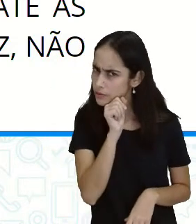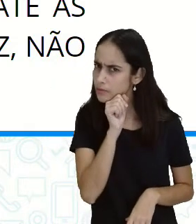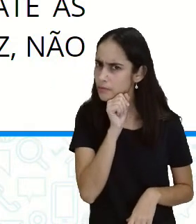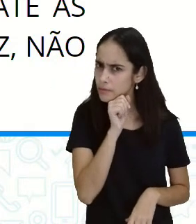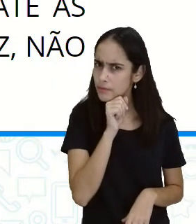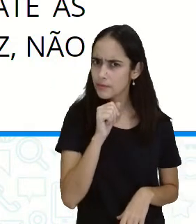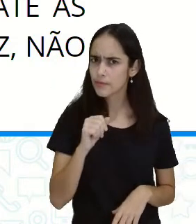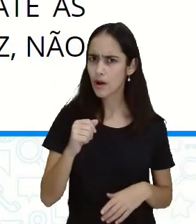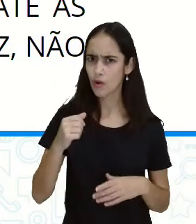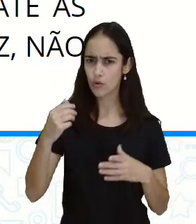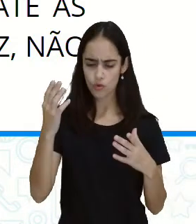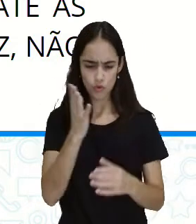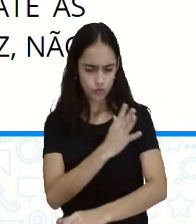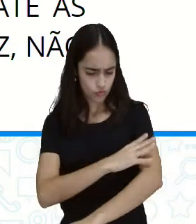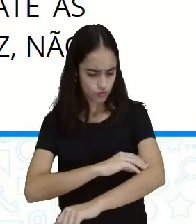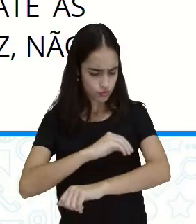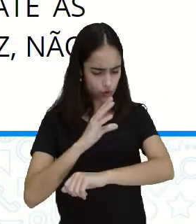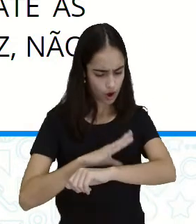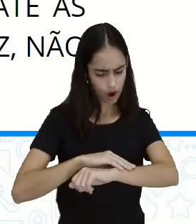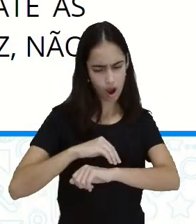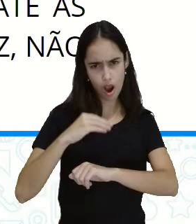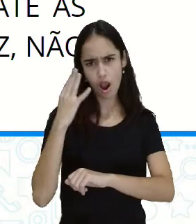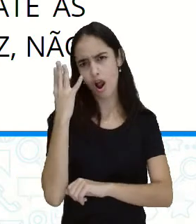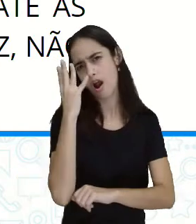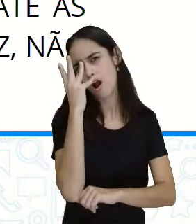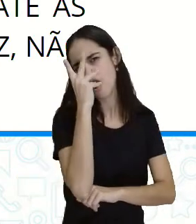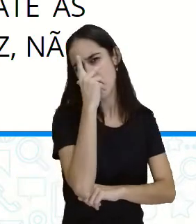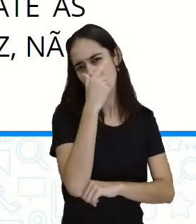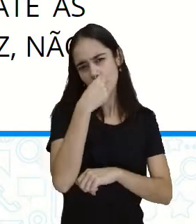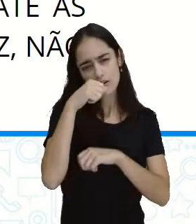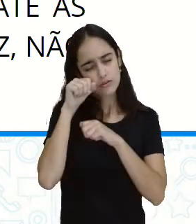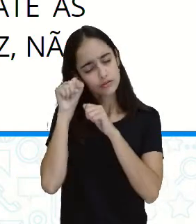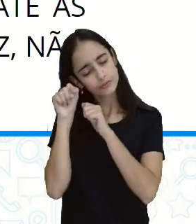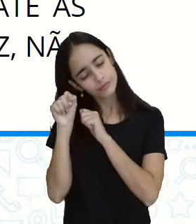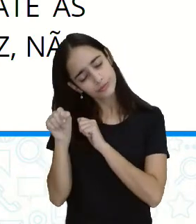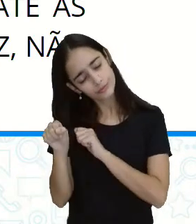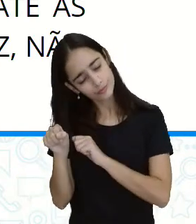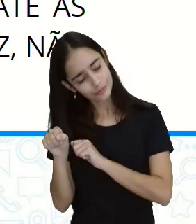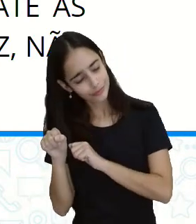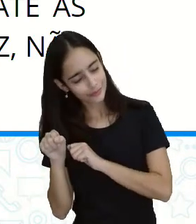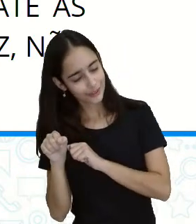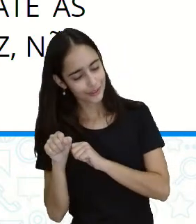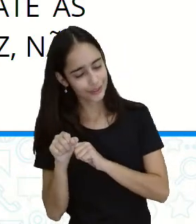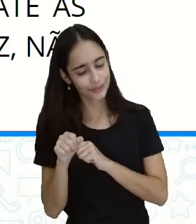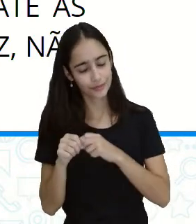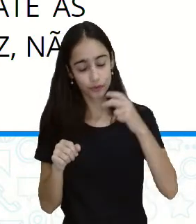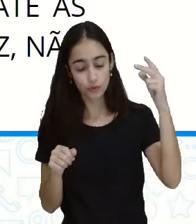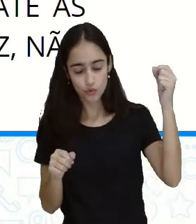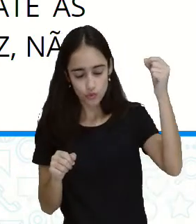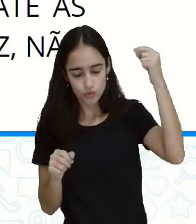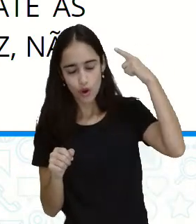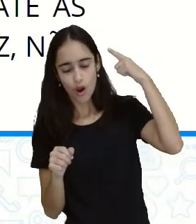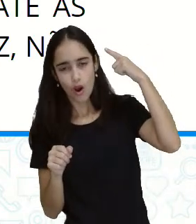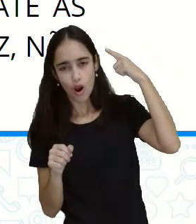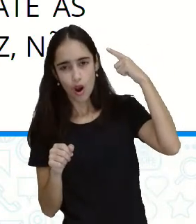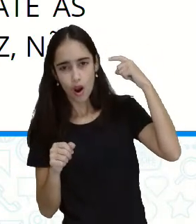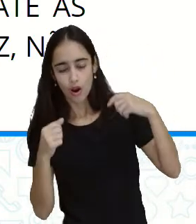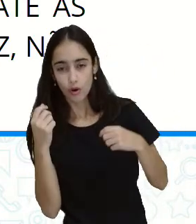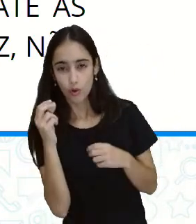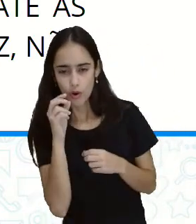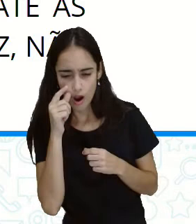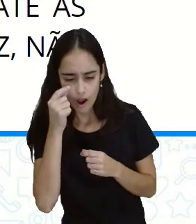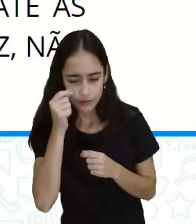belo pelo que dormia sossegado ao sol. O ratinho aproximou-se dele